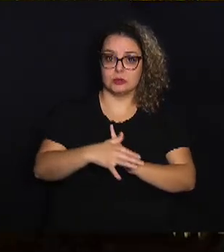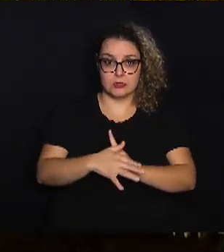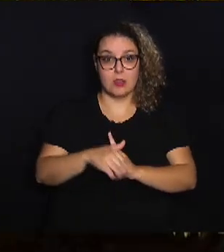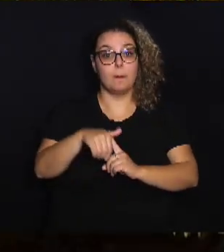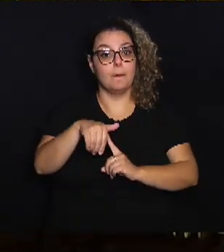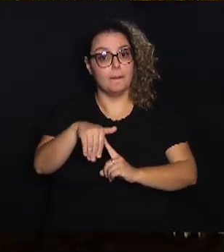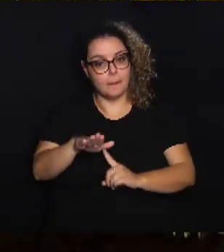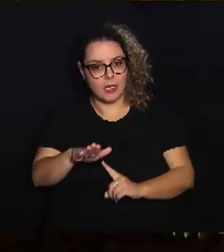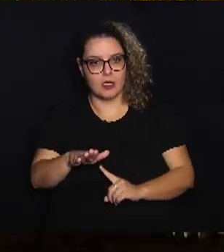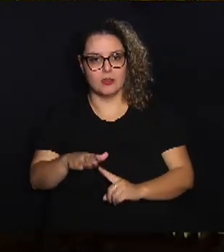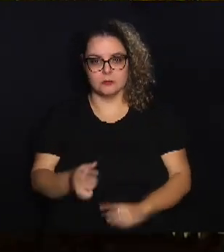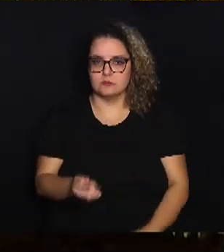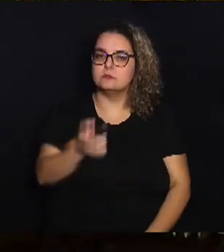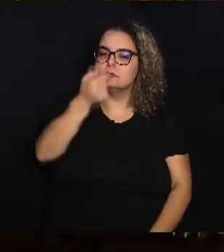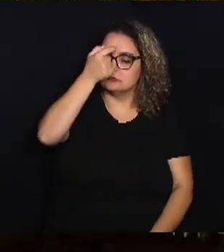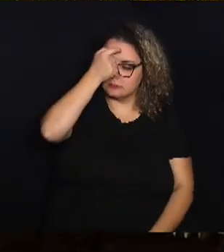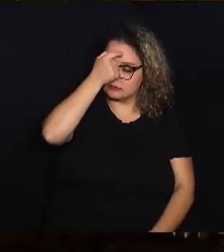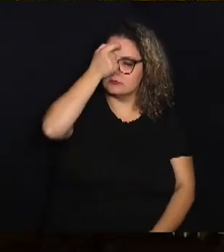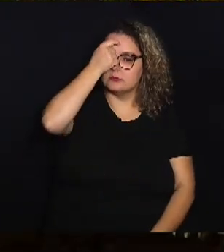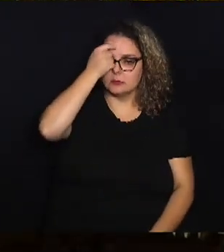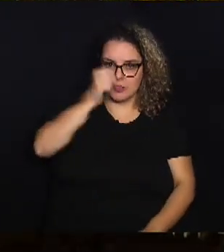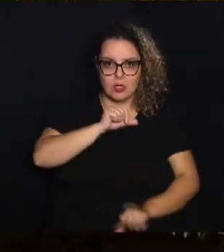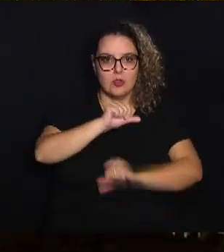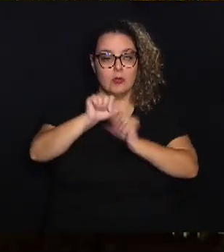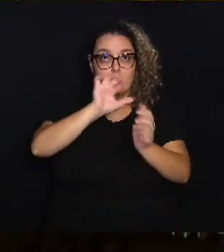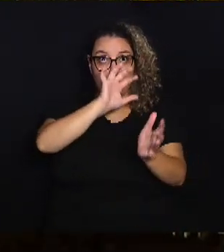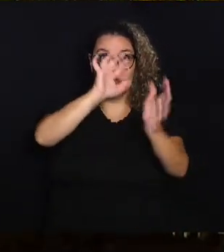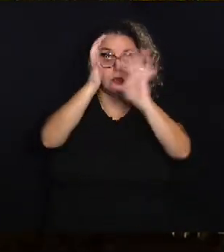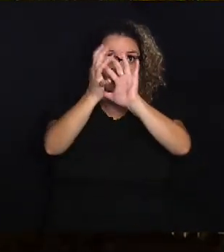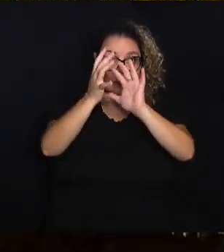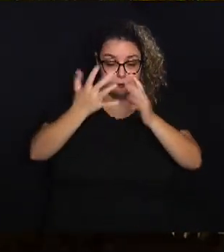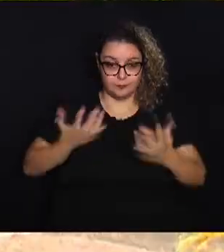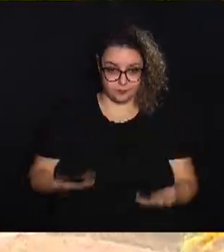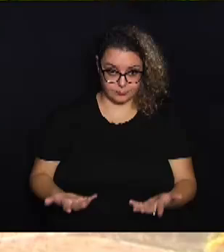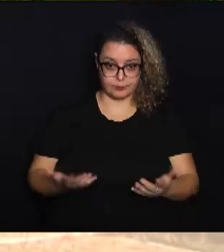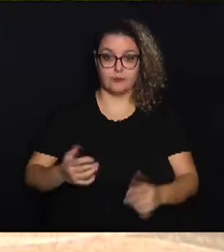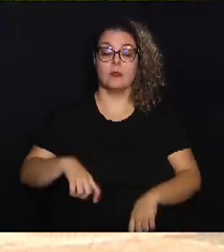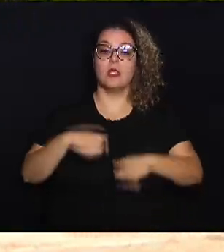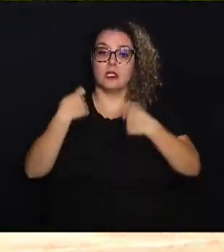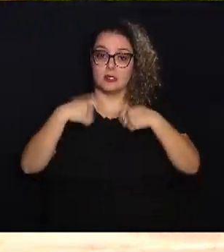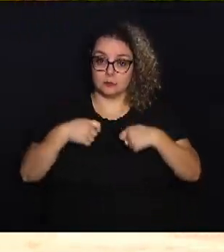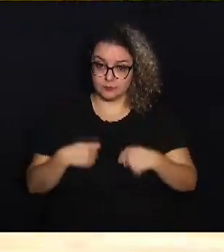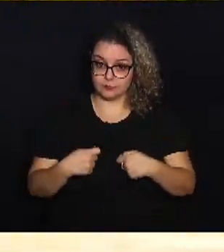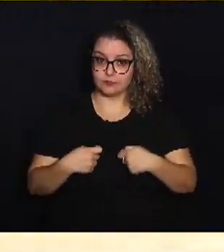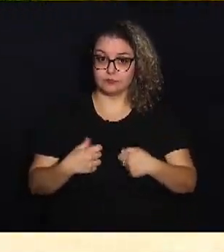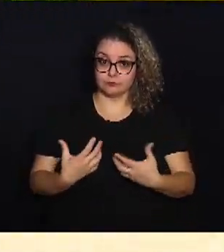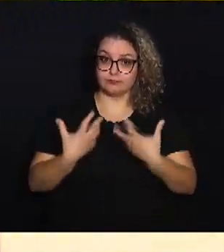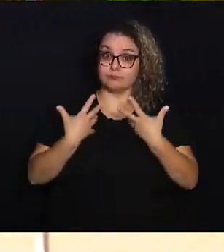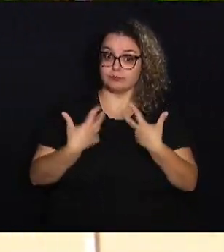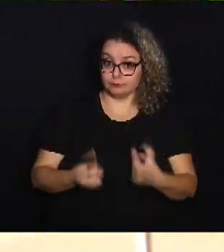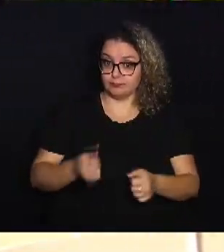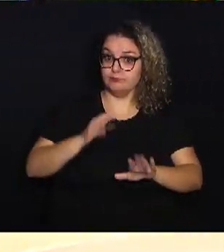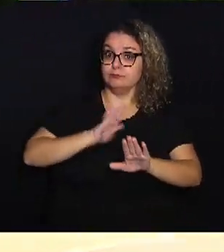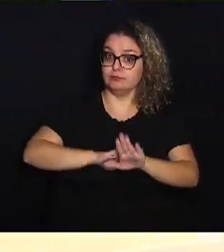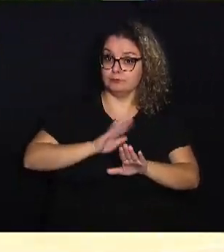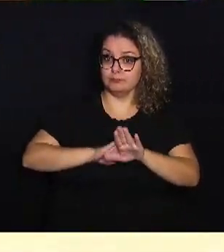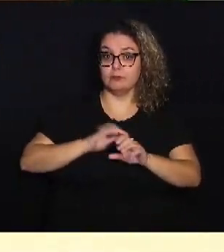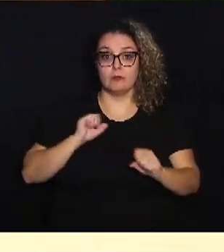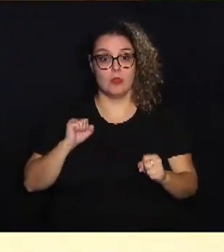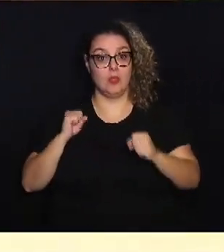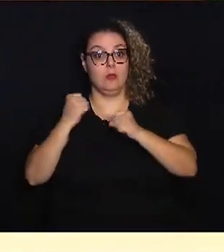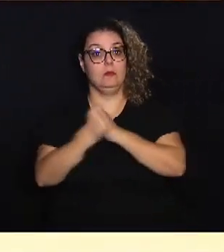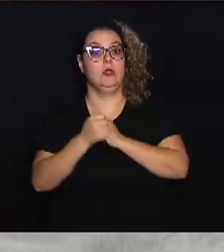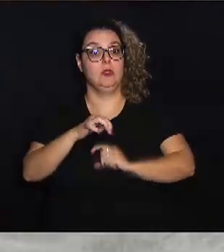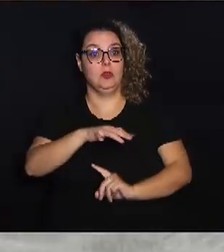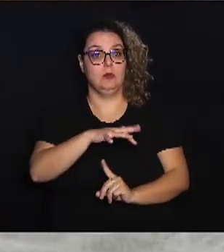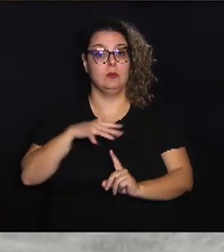vez mais consciente sobre as mudanças climáticas e da necessidade de adotar ações de proteção ao meio